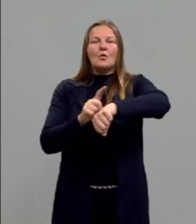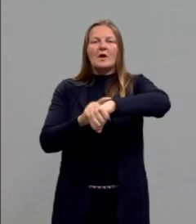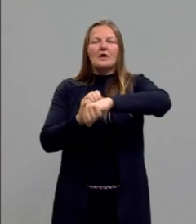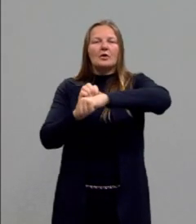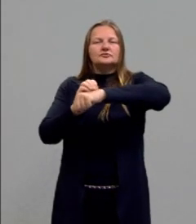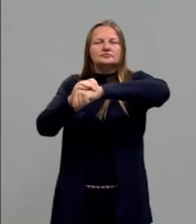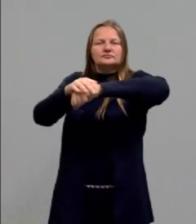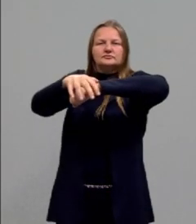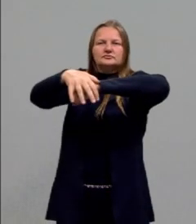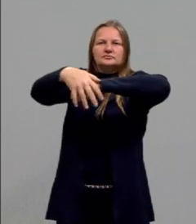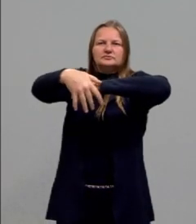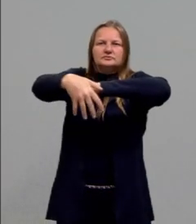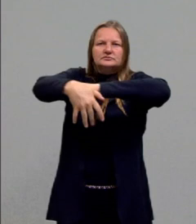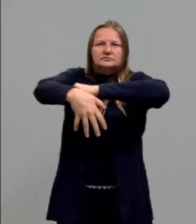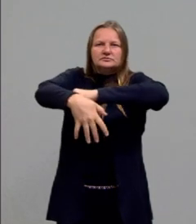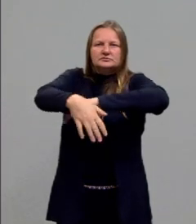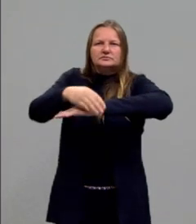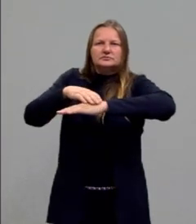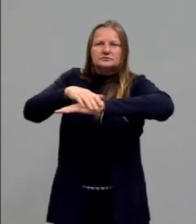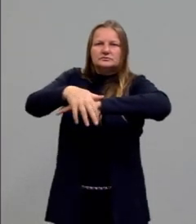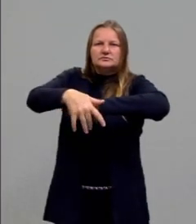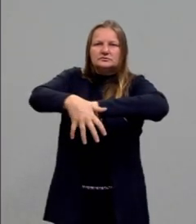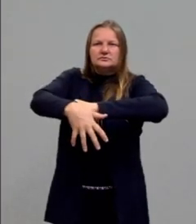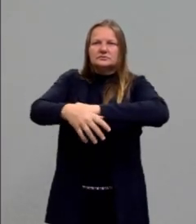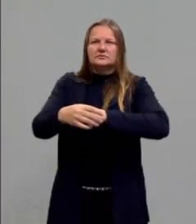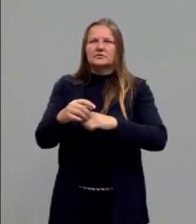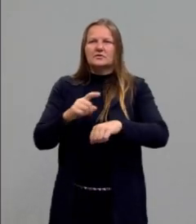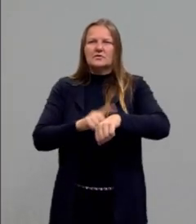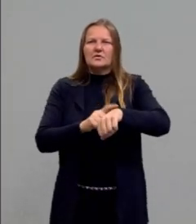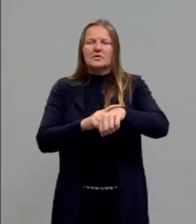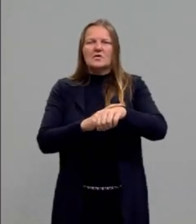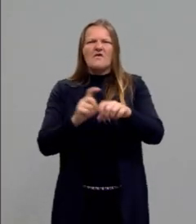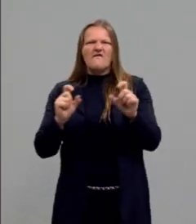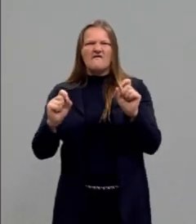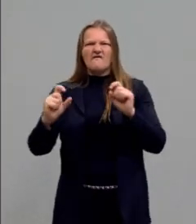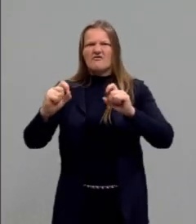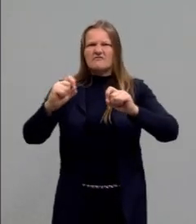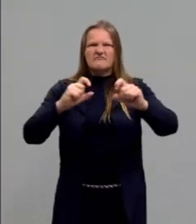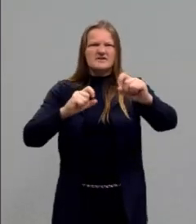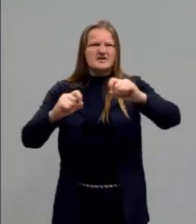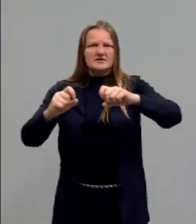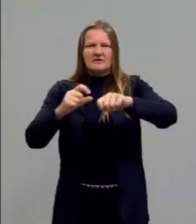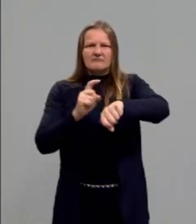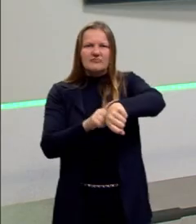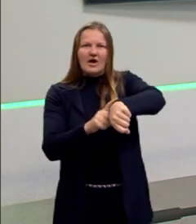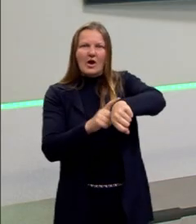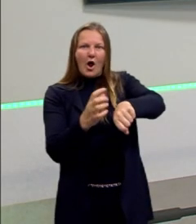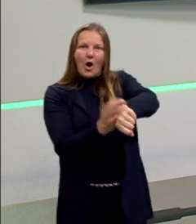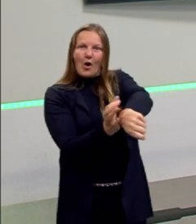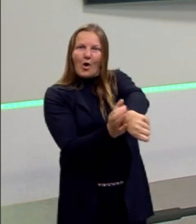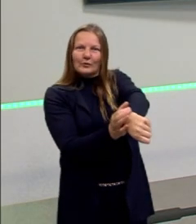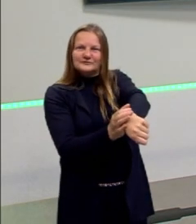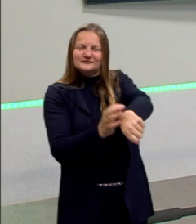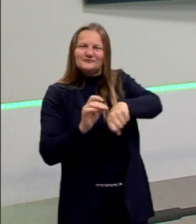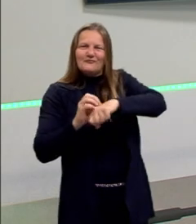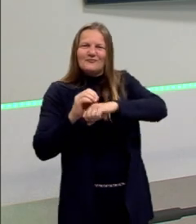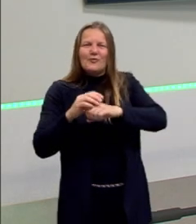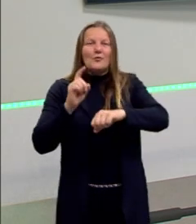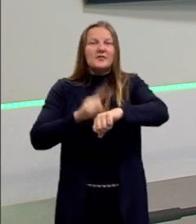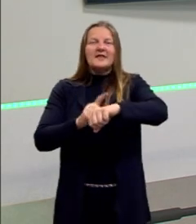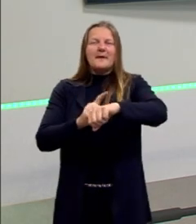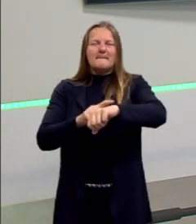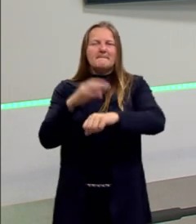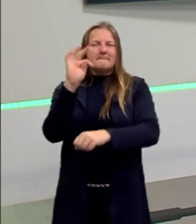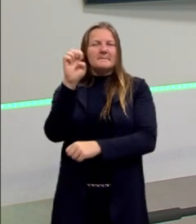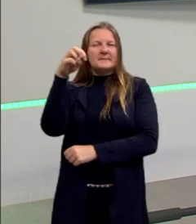derretendo, nós temos um relógio com formigas em cima, trazendo essa questão do tempo,